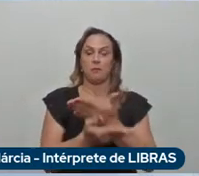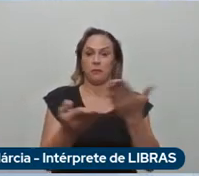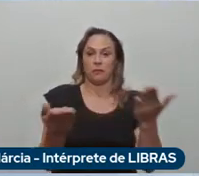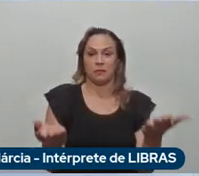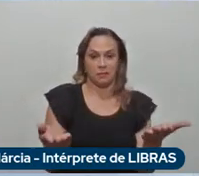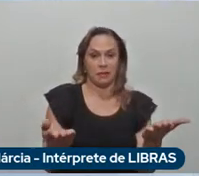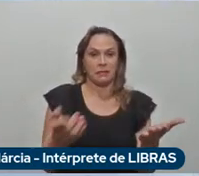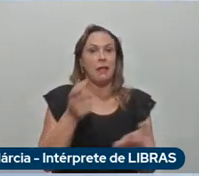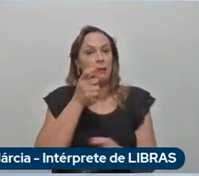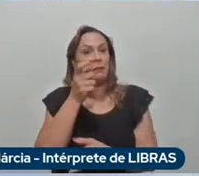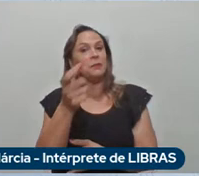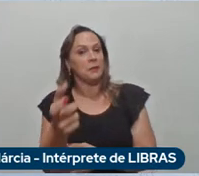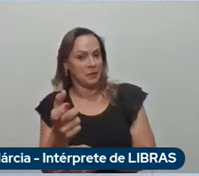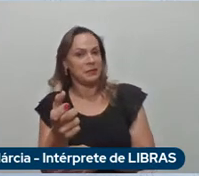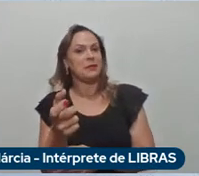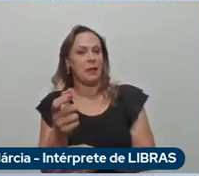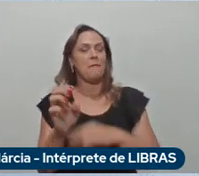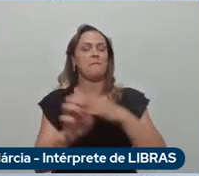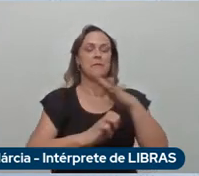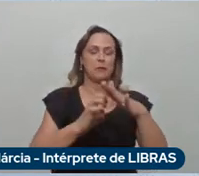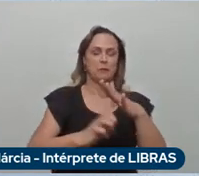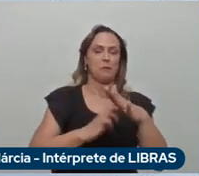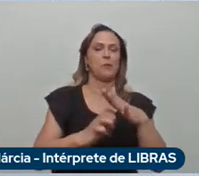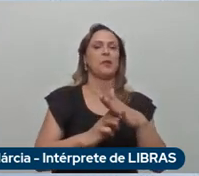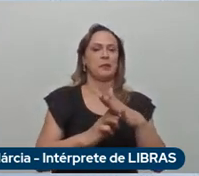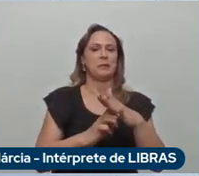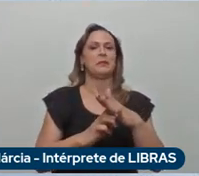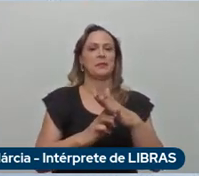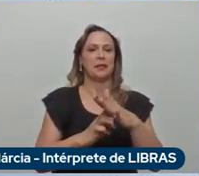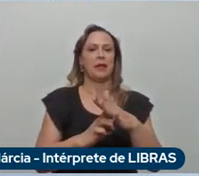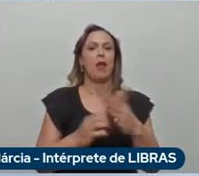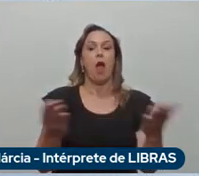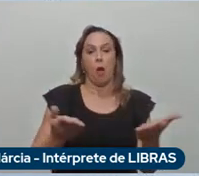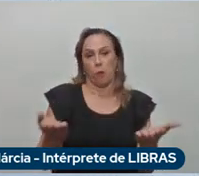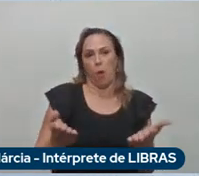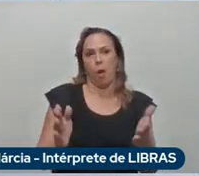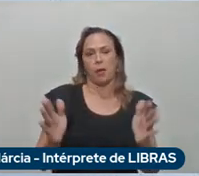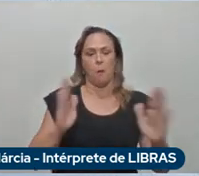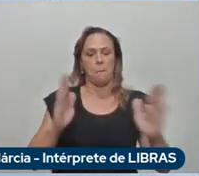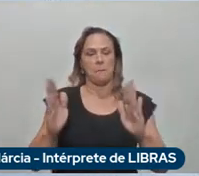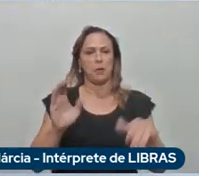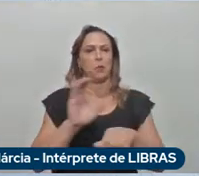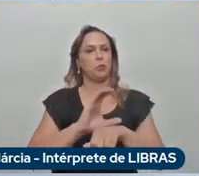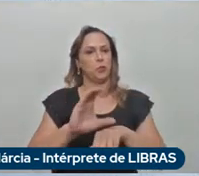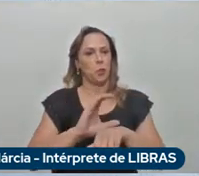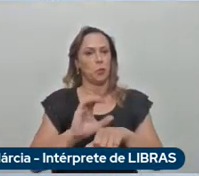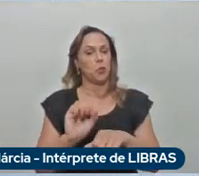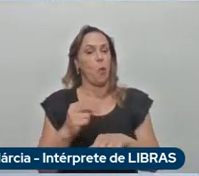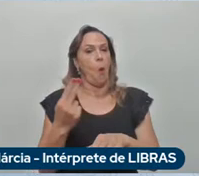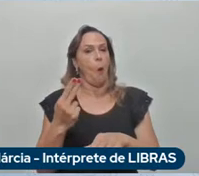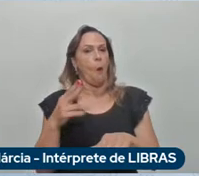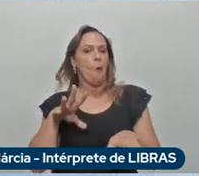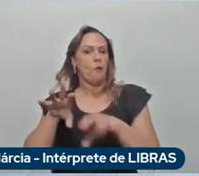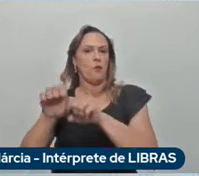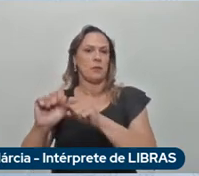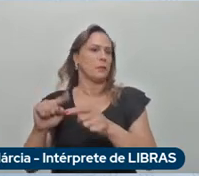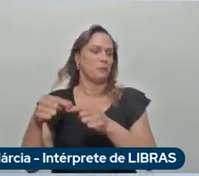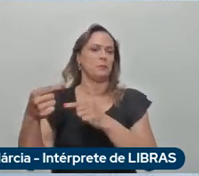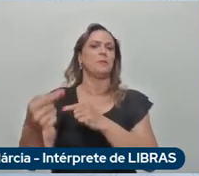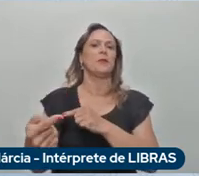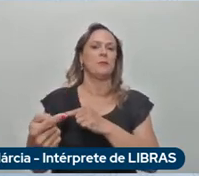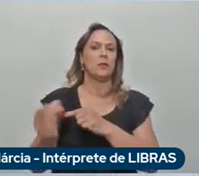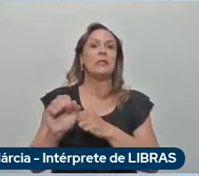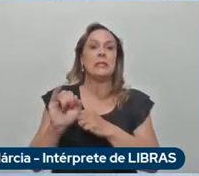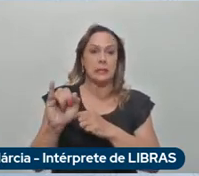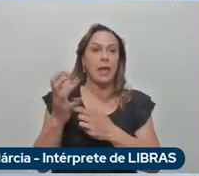durante o seu curso ou depois então aqui se você tiver vontade somente escanear esse QR